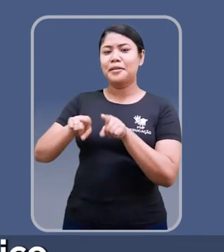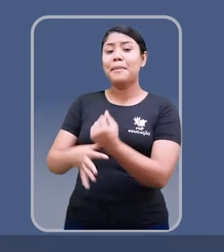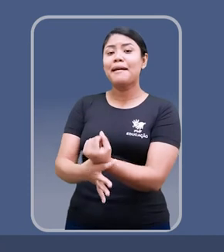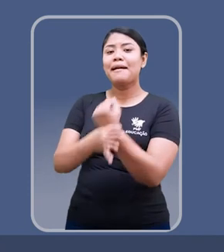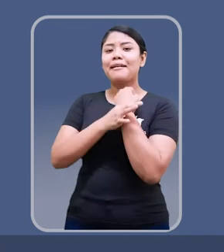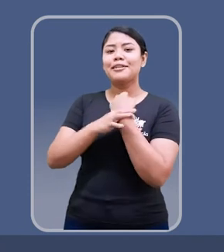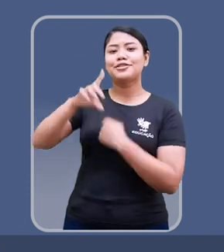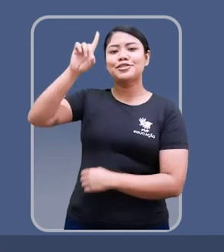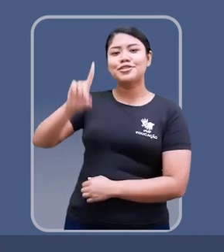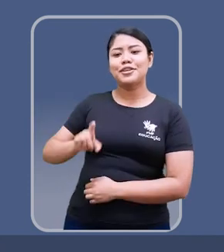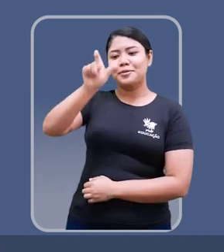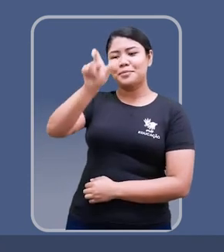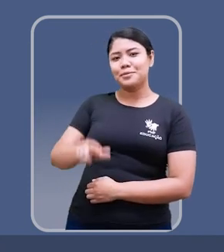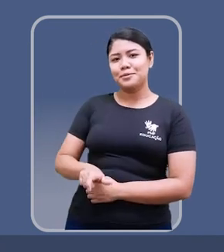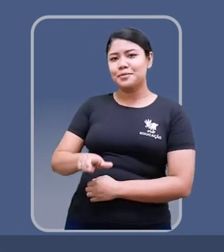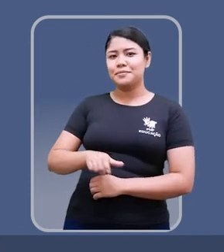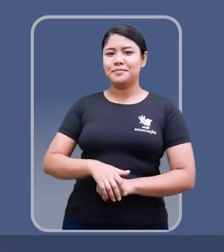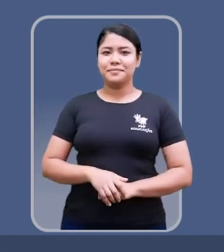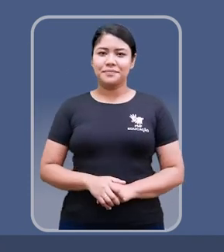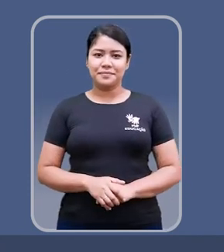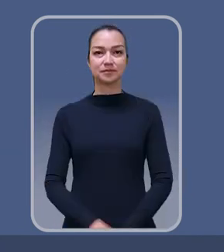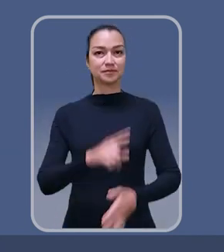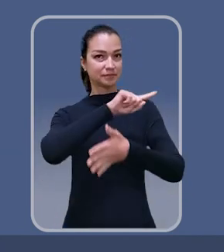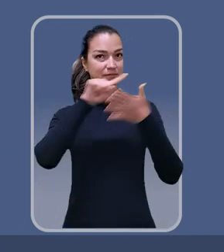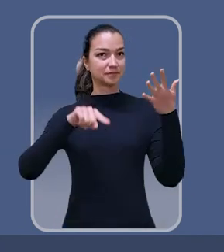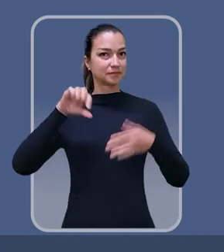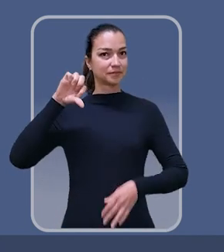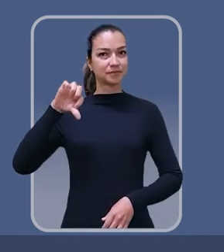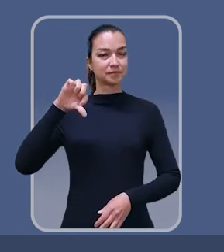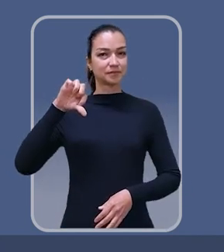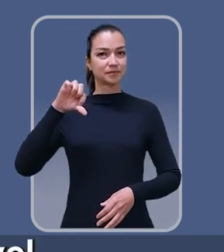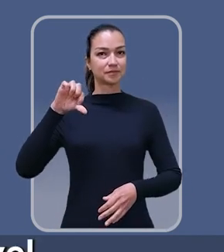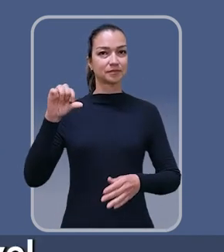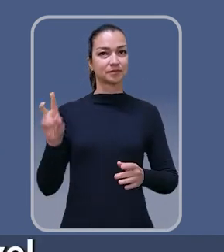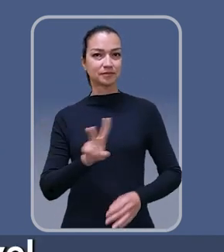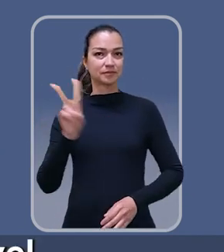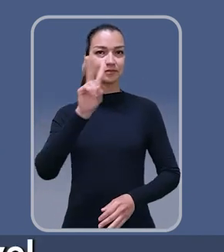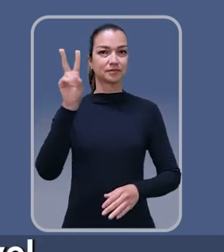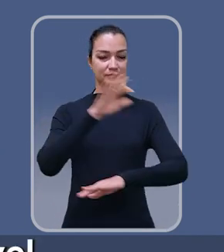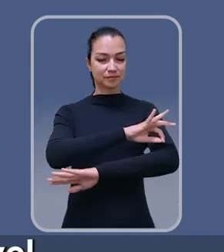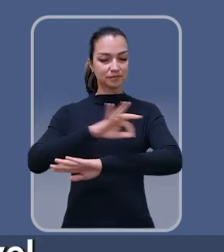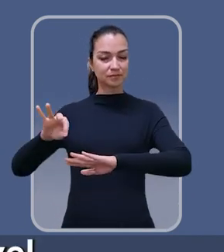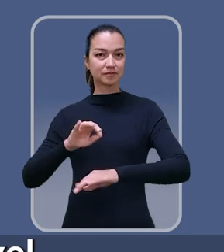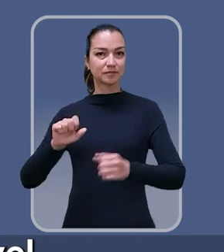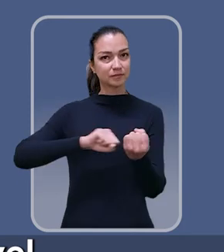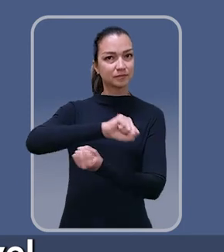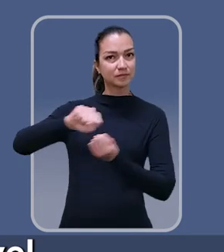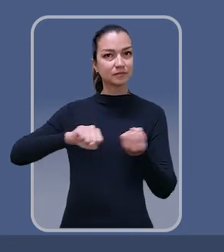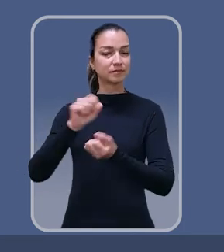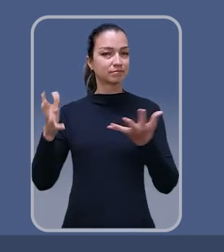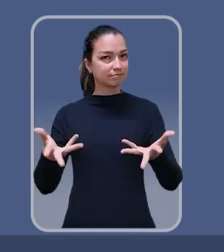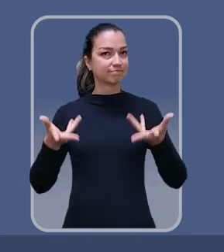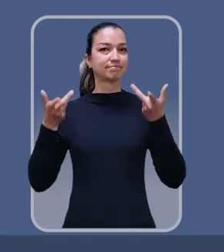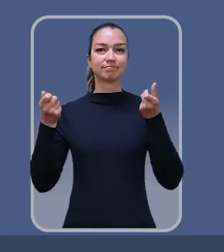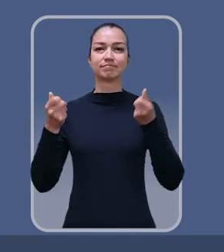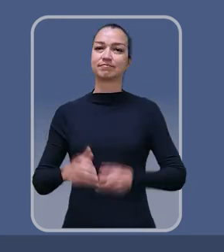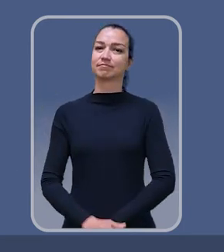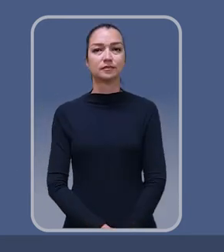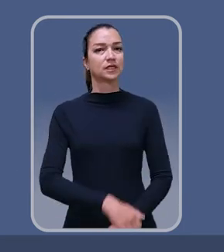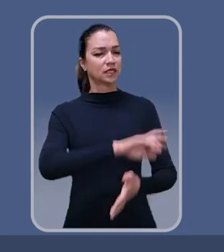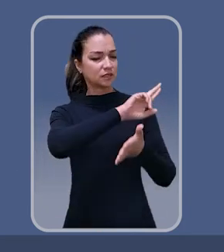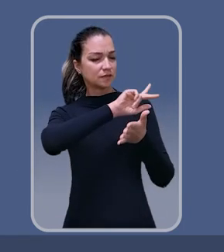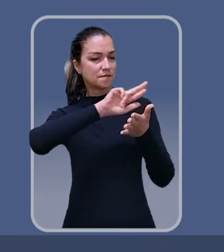técnico e garantiria direitos ao cidadão. 9. Valorizar a arquitetura sustentável e de qualidade.